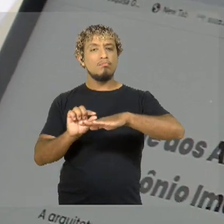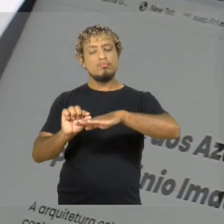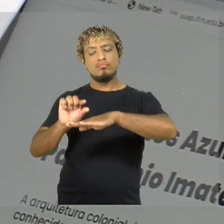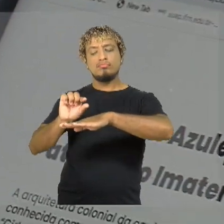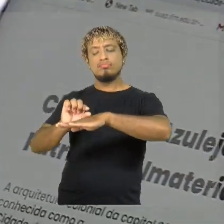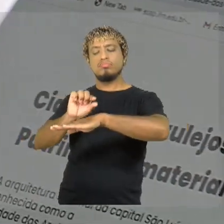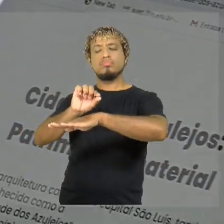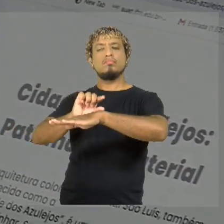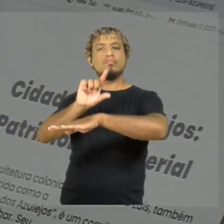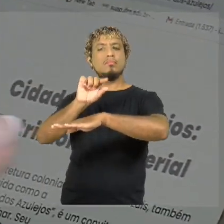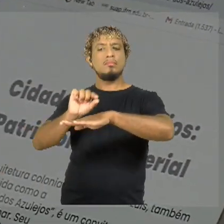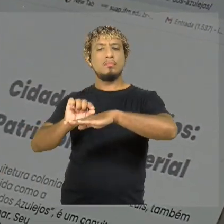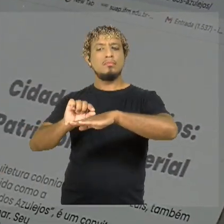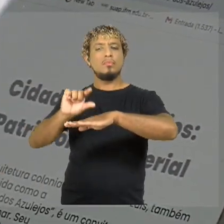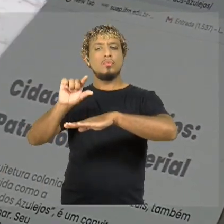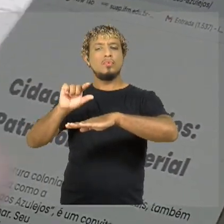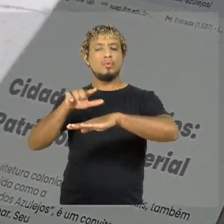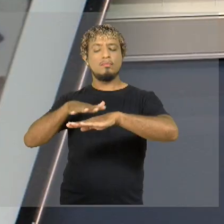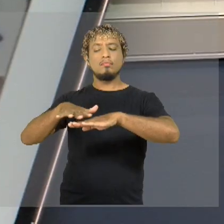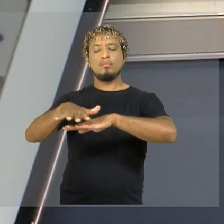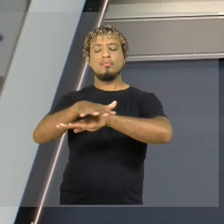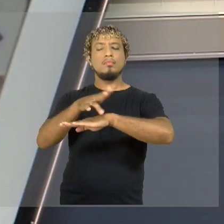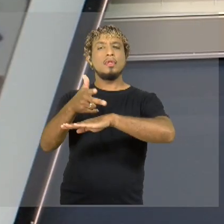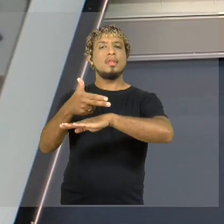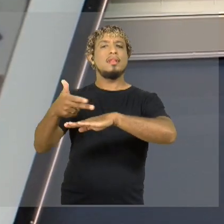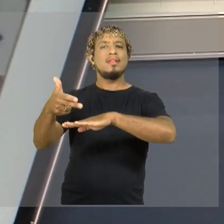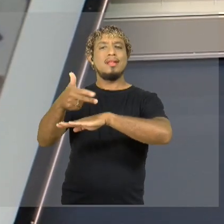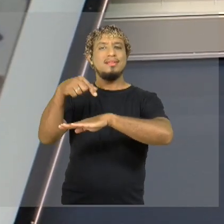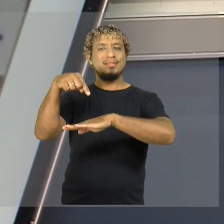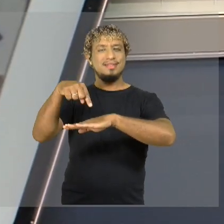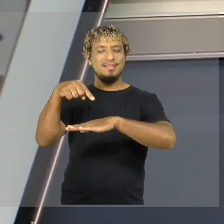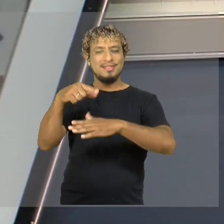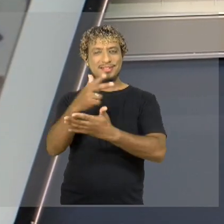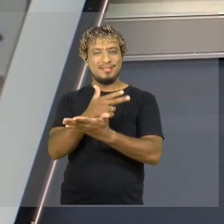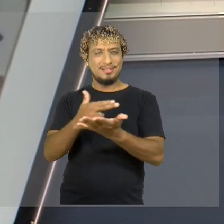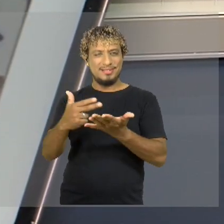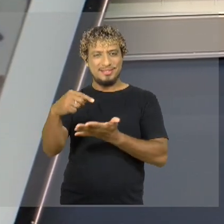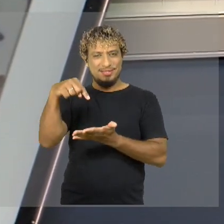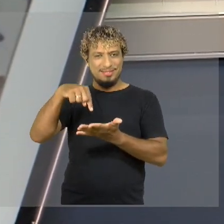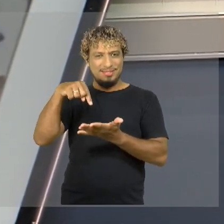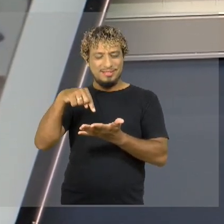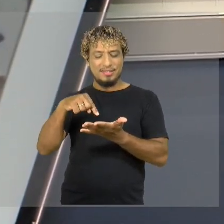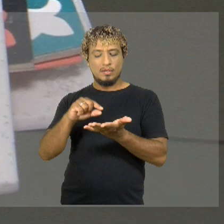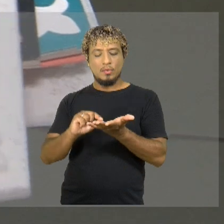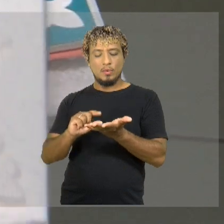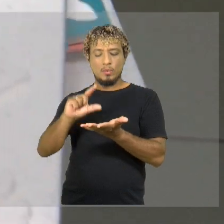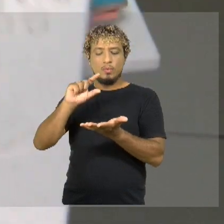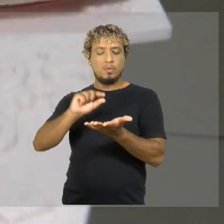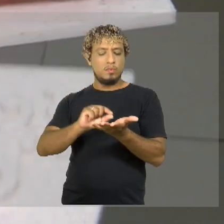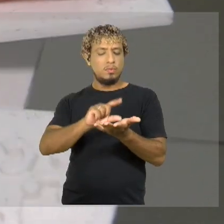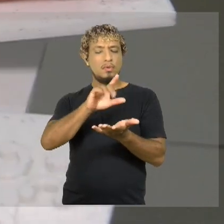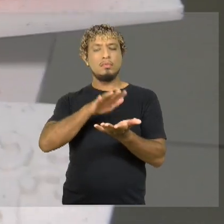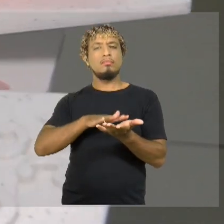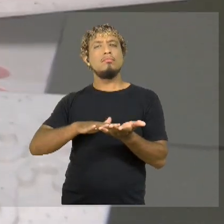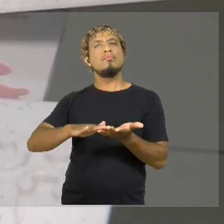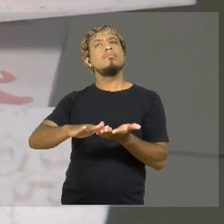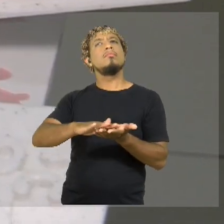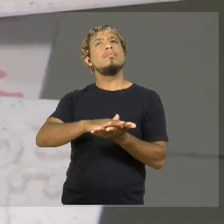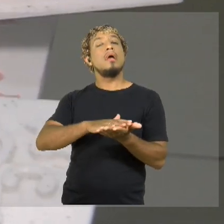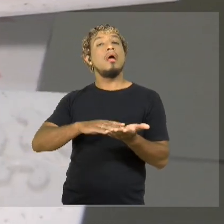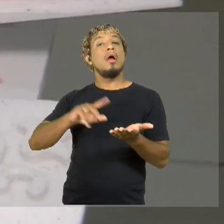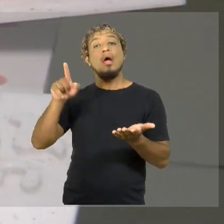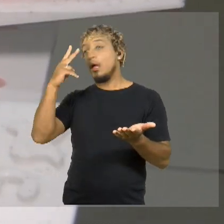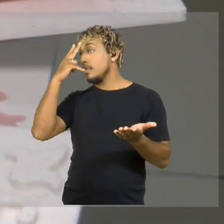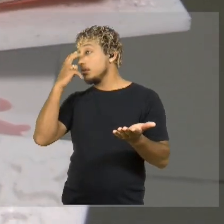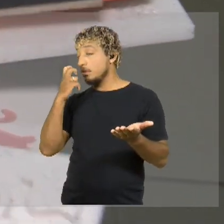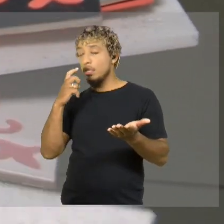relevo aos desenhos, aos gráficos que trazem os azulejos, foi possível às pessoas